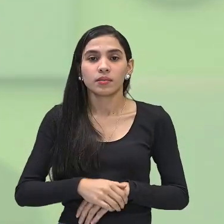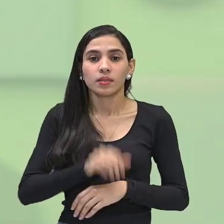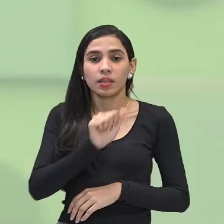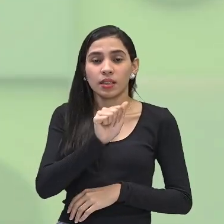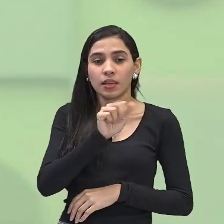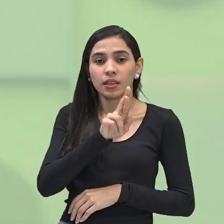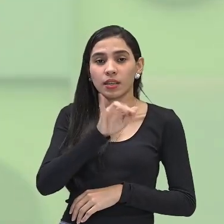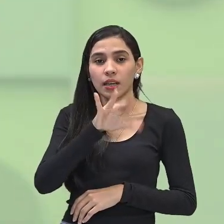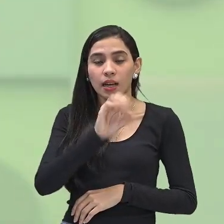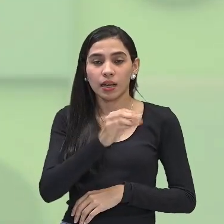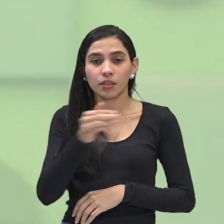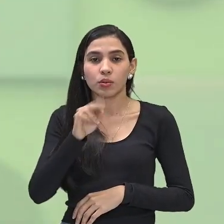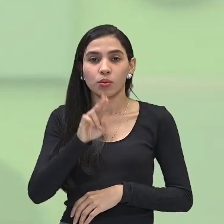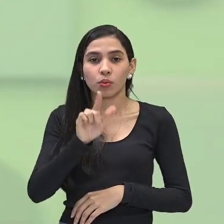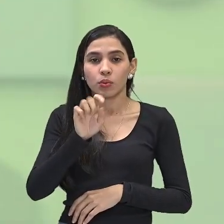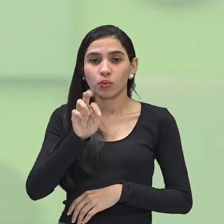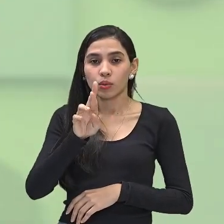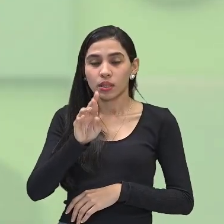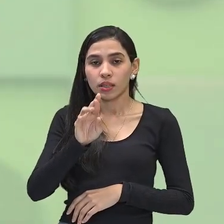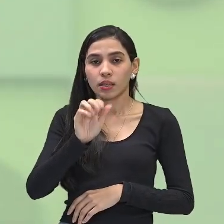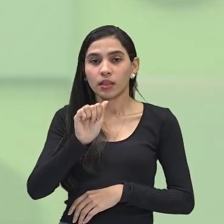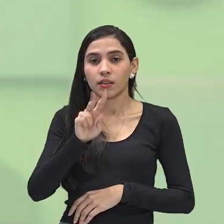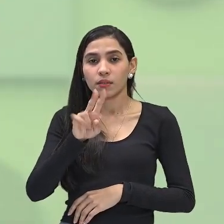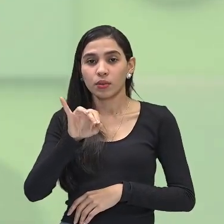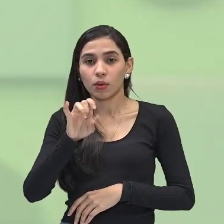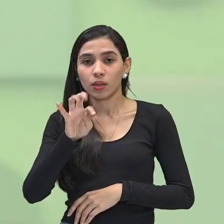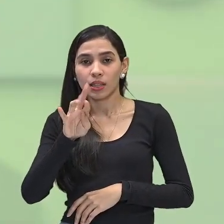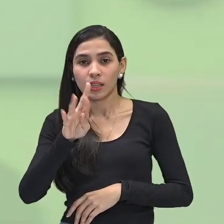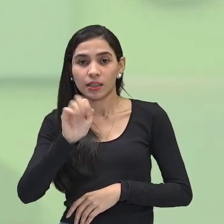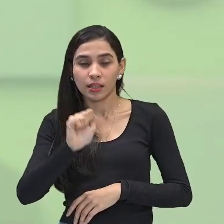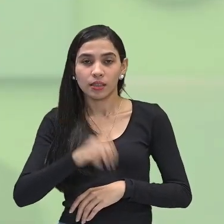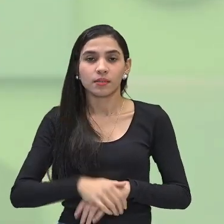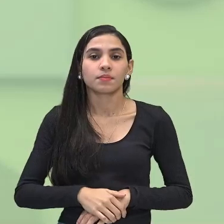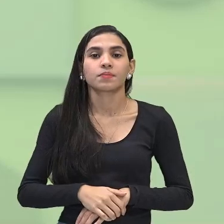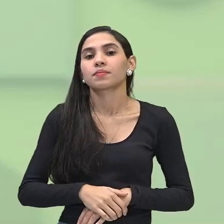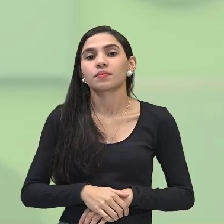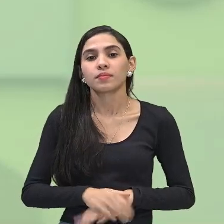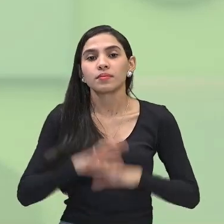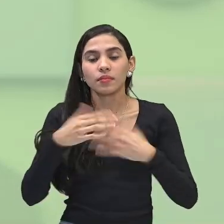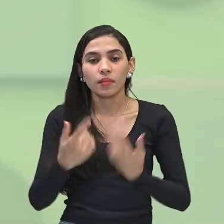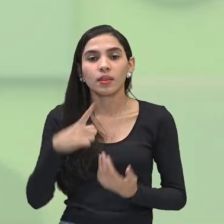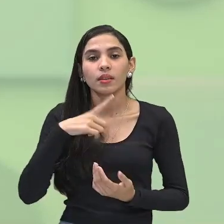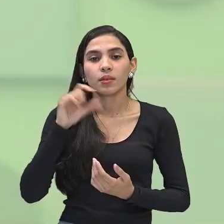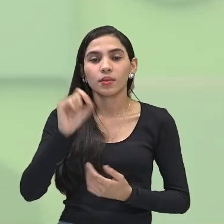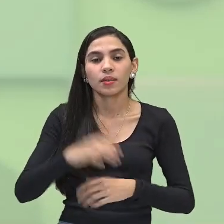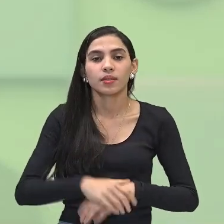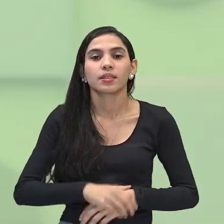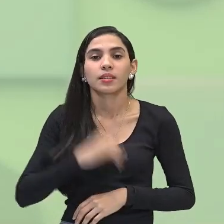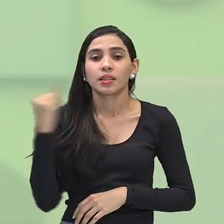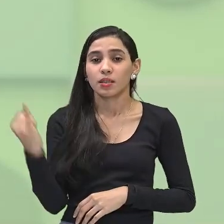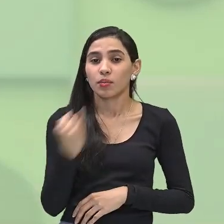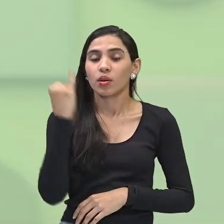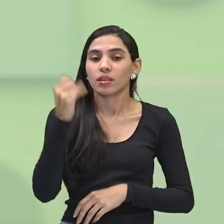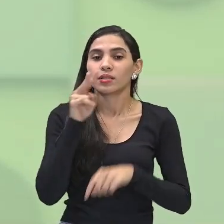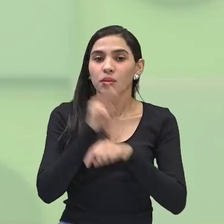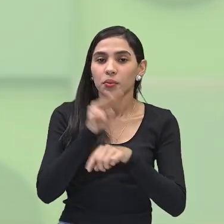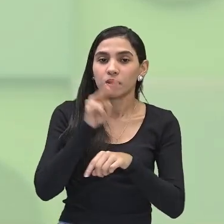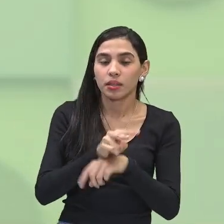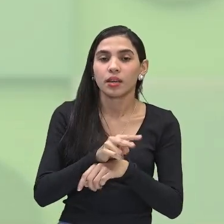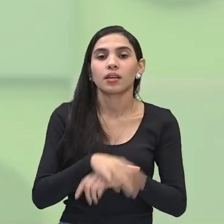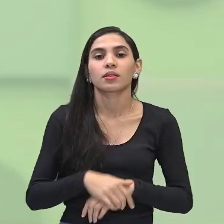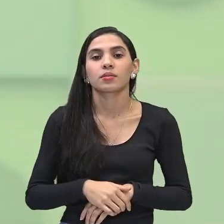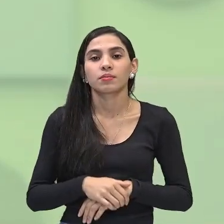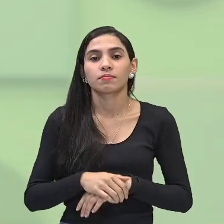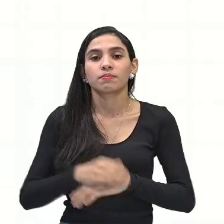ultravioletas na superfície da Terra. Então, nós temos aí também a importância da preservação dos